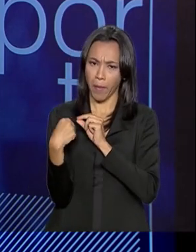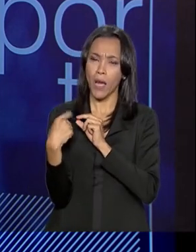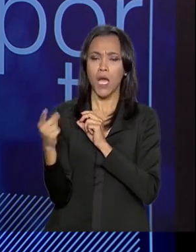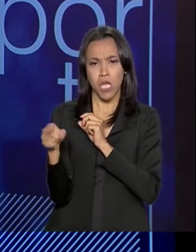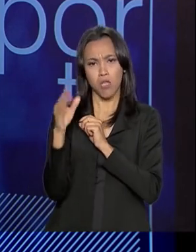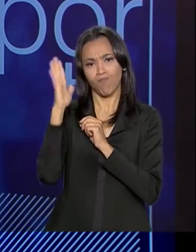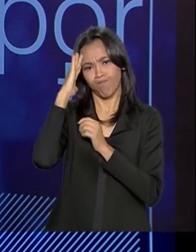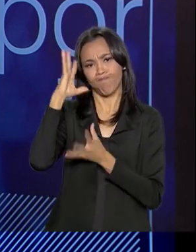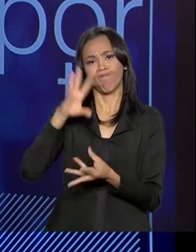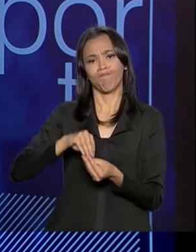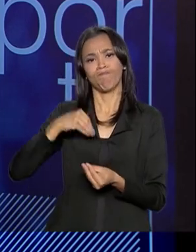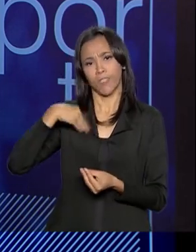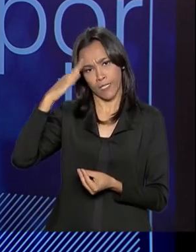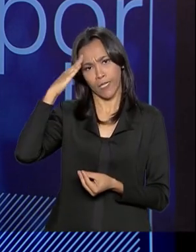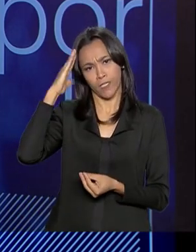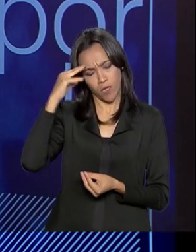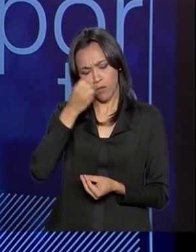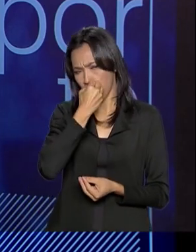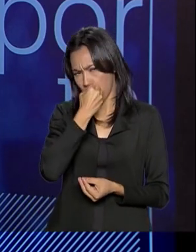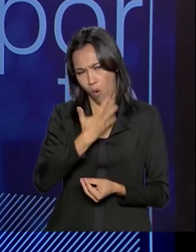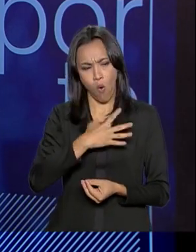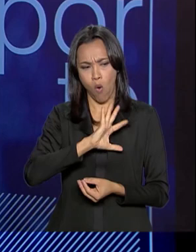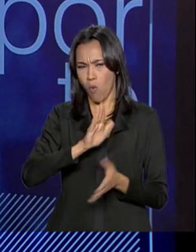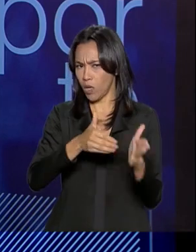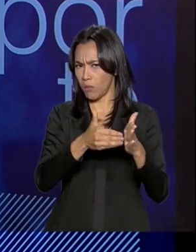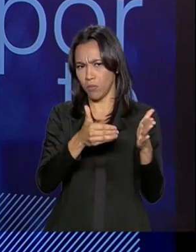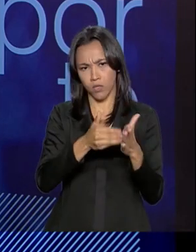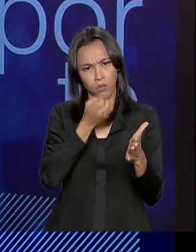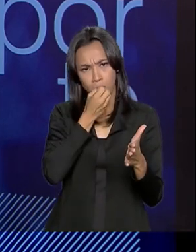isso era um limite adequado, razoável.